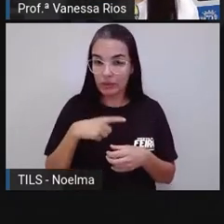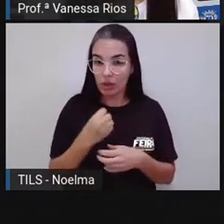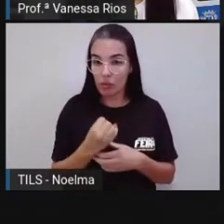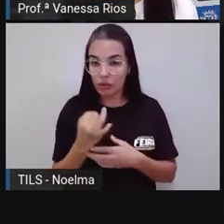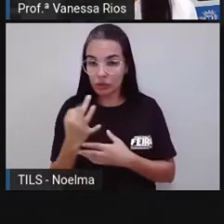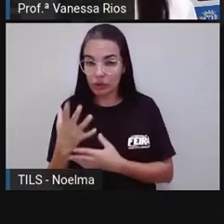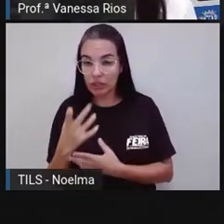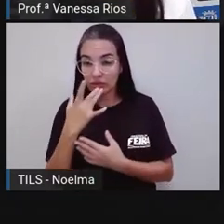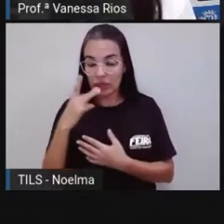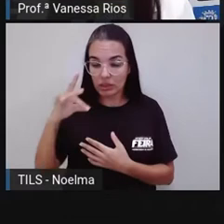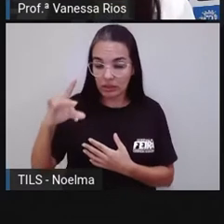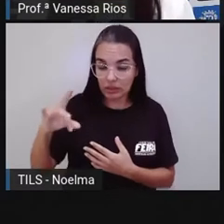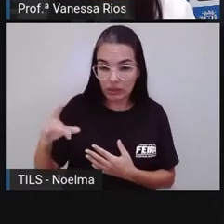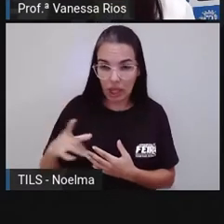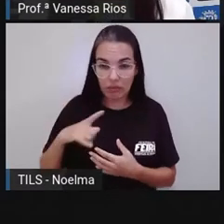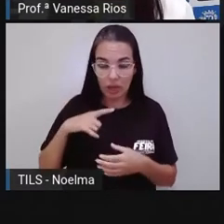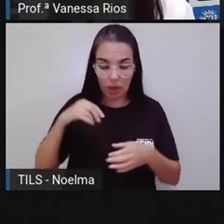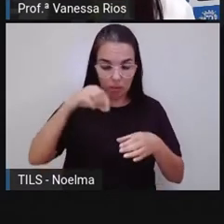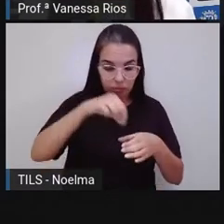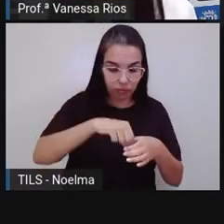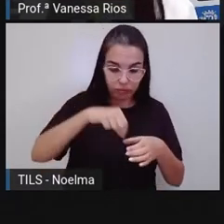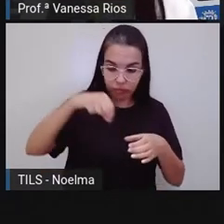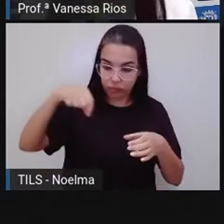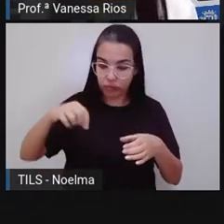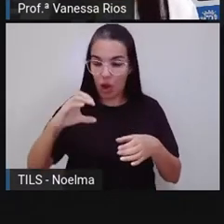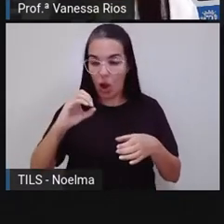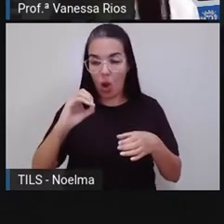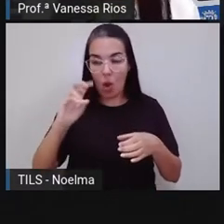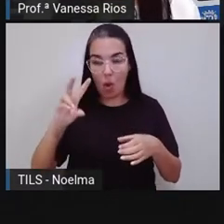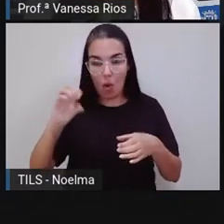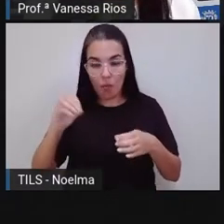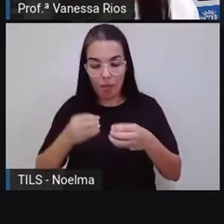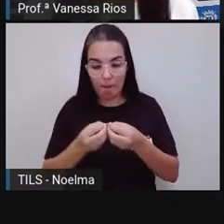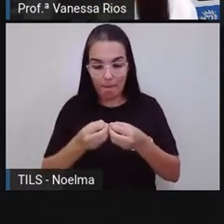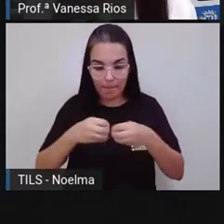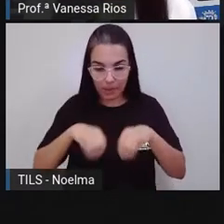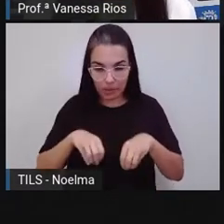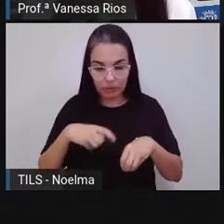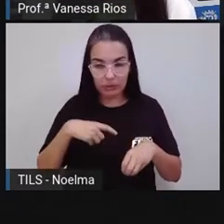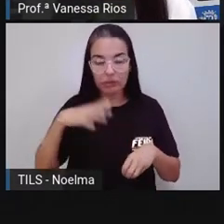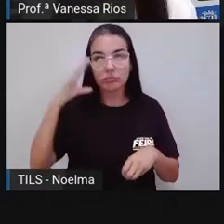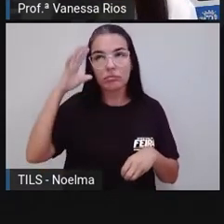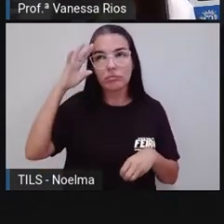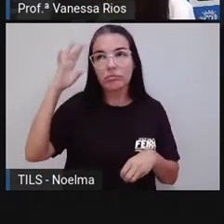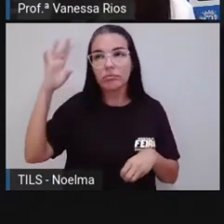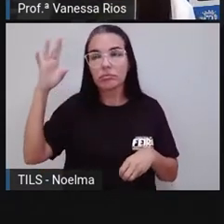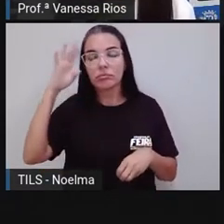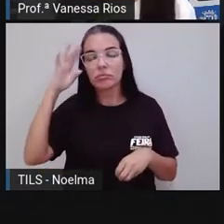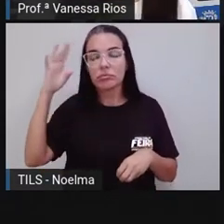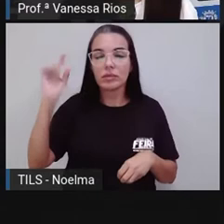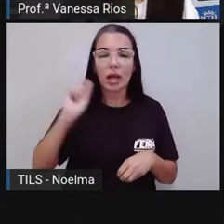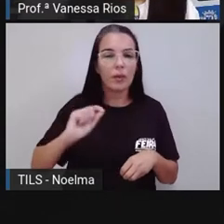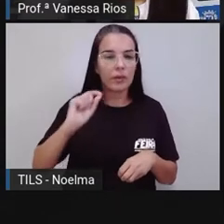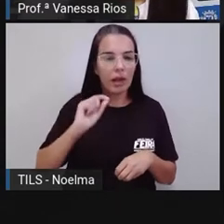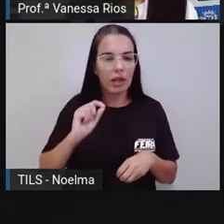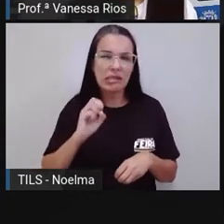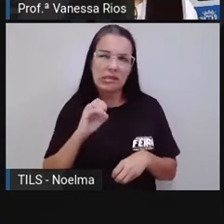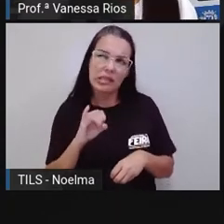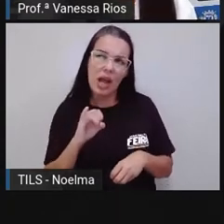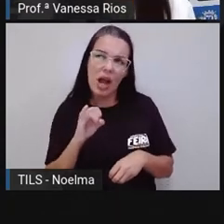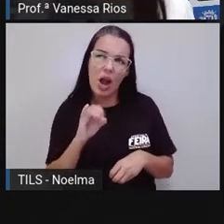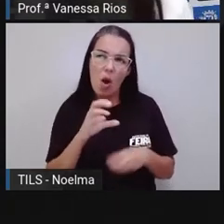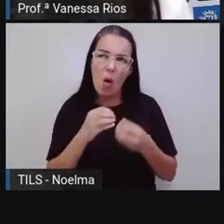de sal, colocando um ovo dentro da água, você supõe, você pensa que esse ovo vai afinar